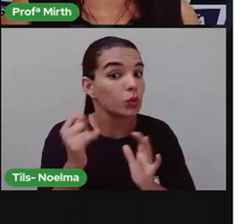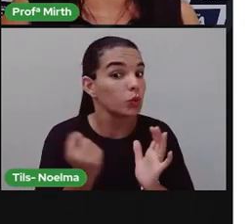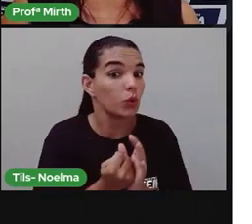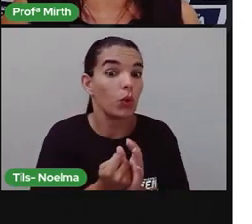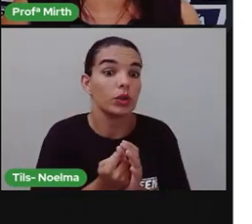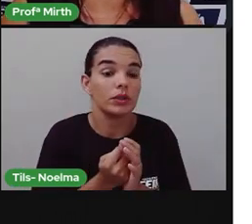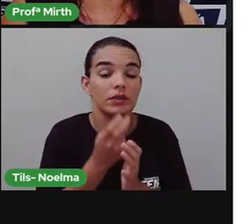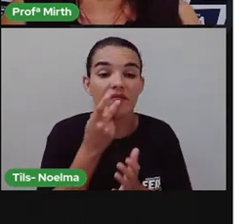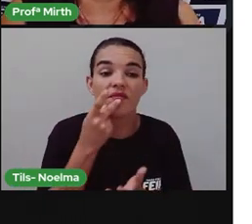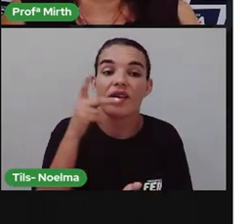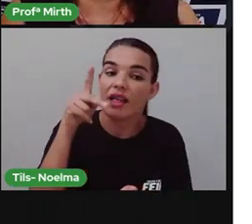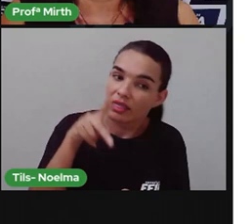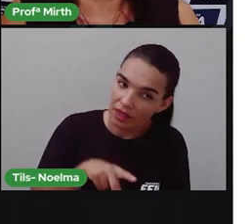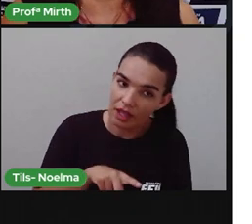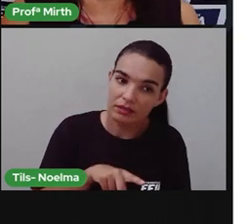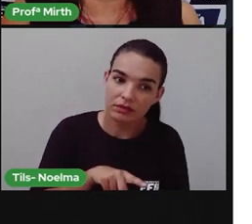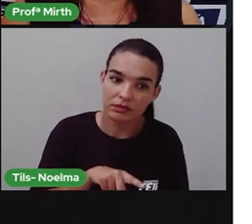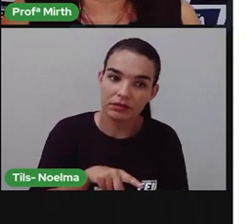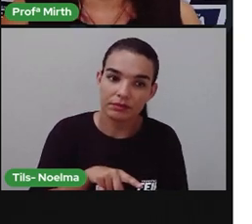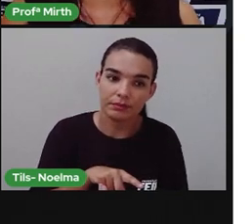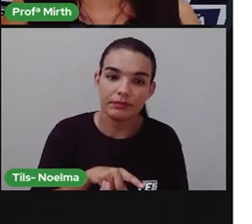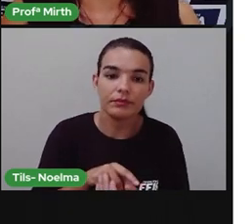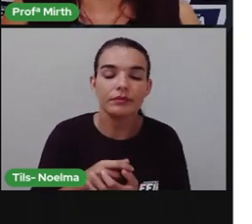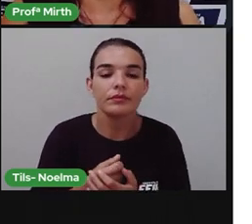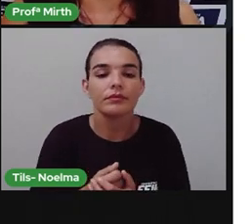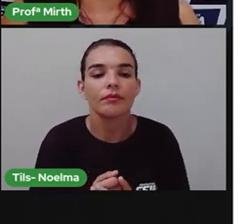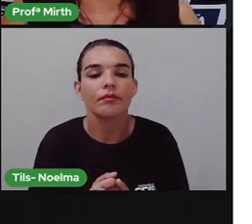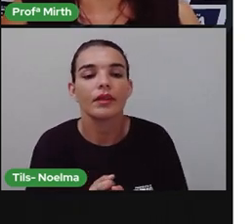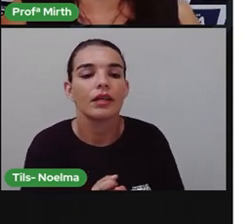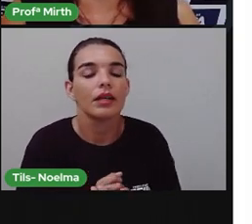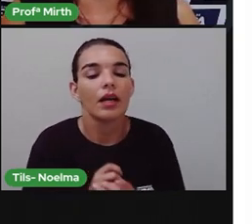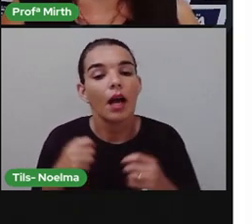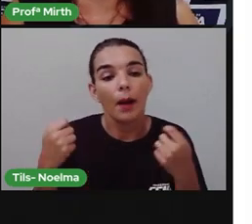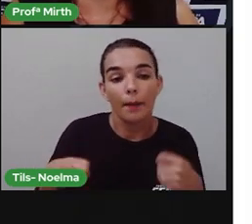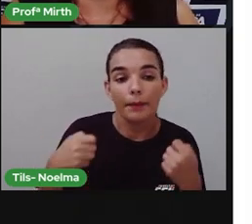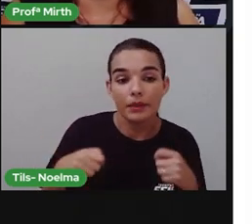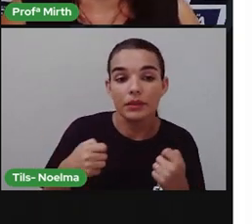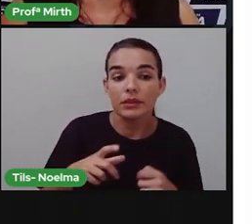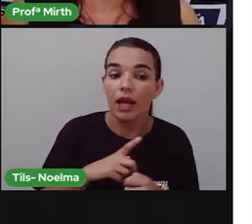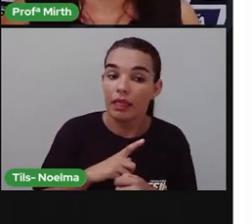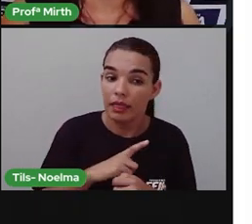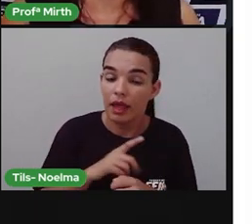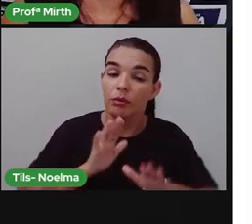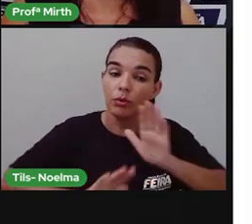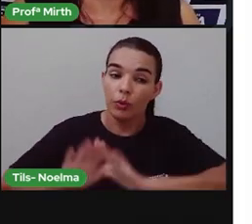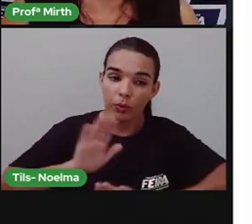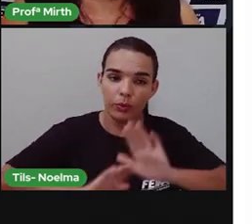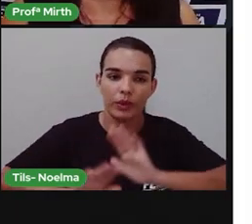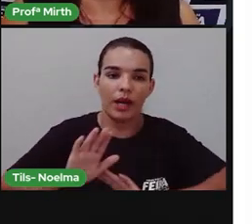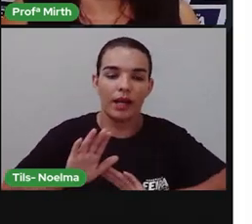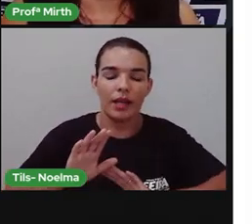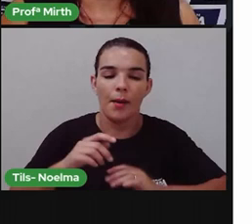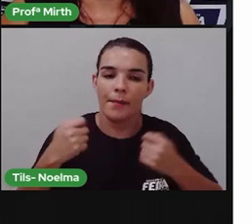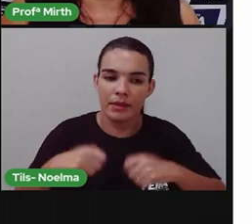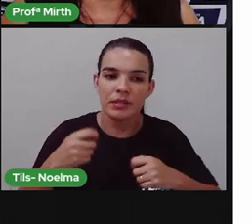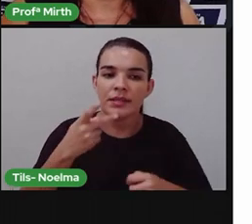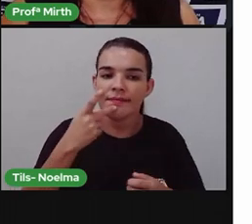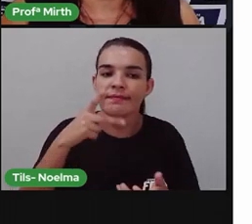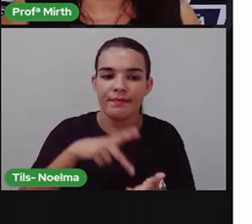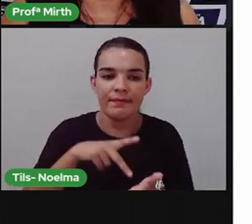autobiografia, contar a vida do outro, a biografia. Quando a gente está contando sobre a vida de alguém, os fatos têm que ser reais,